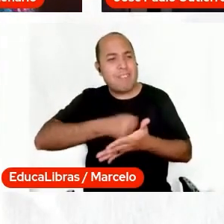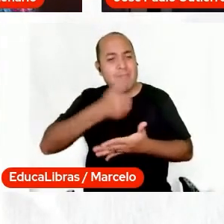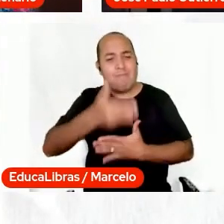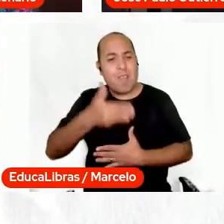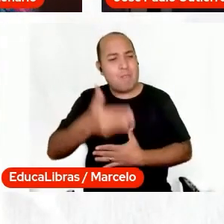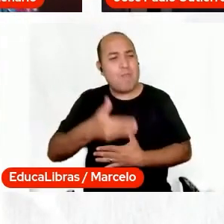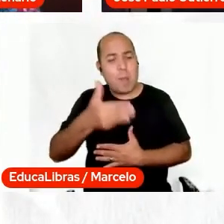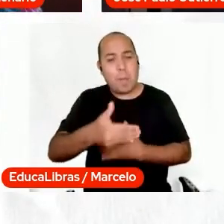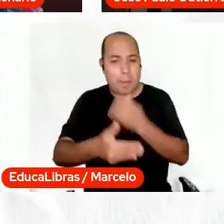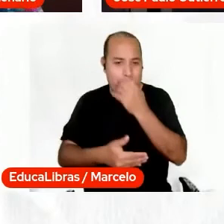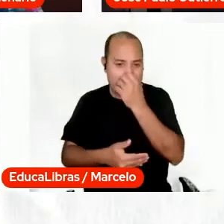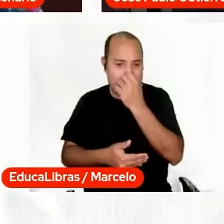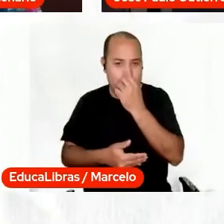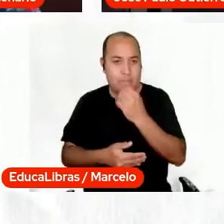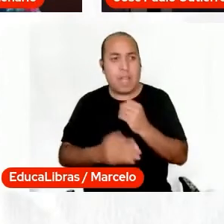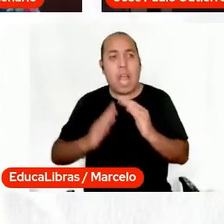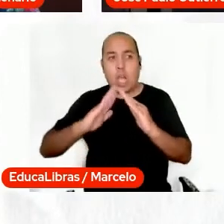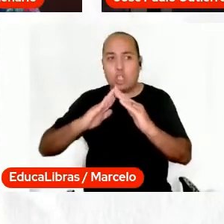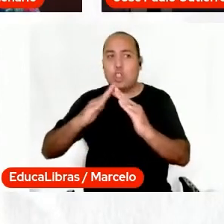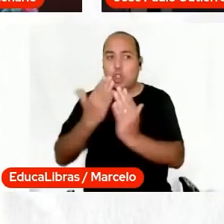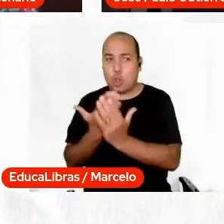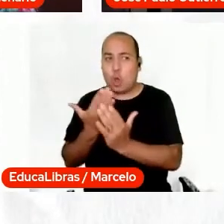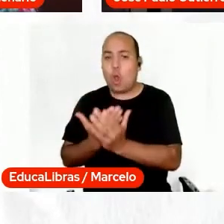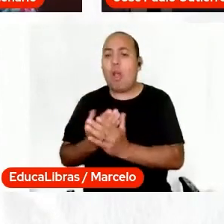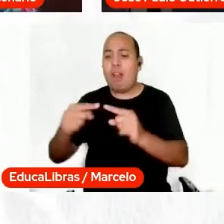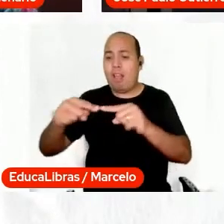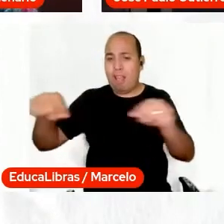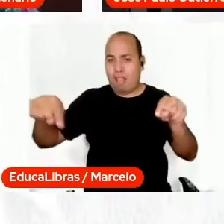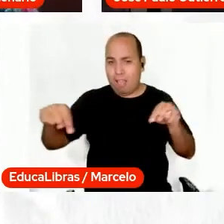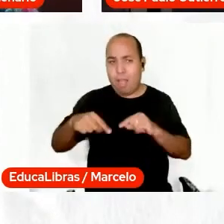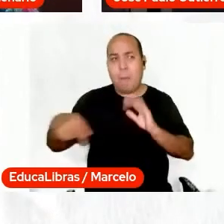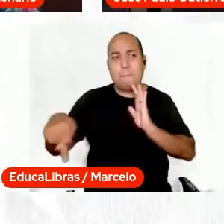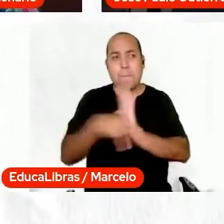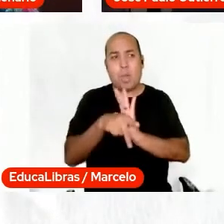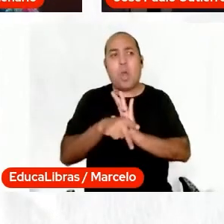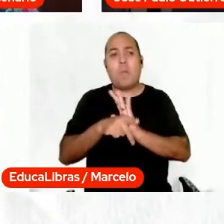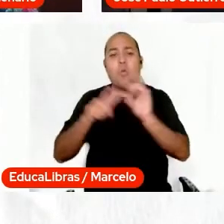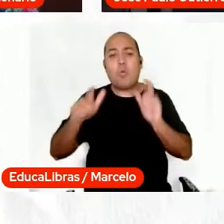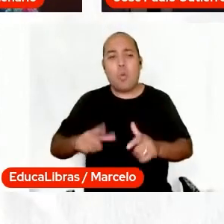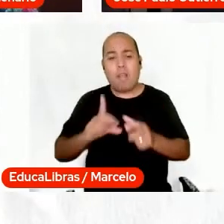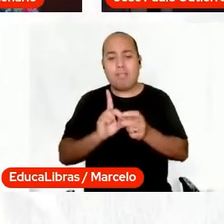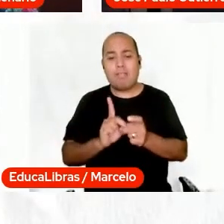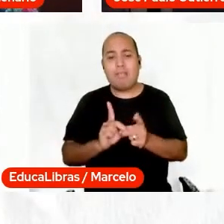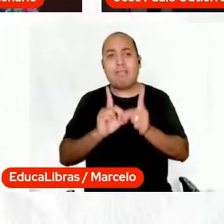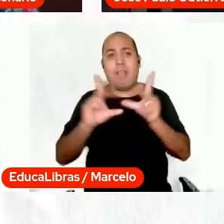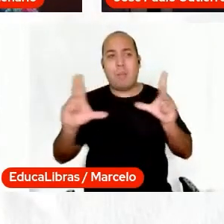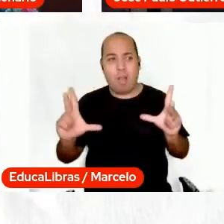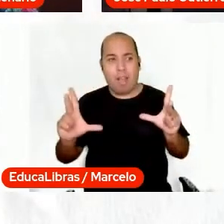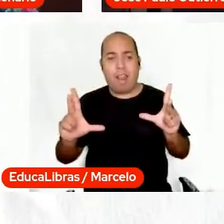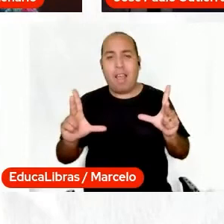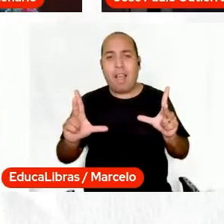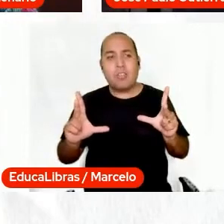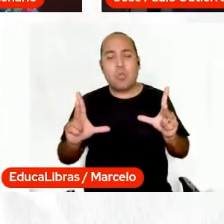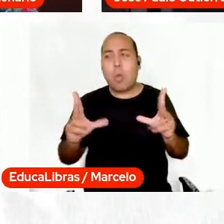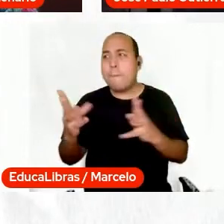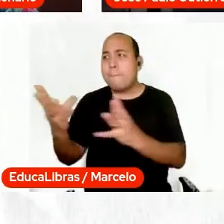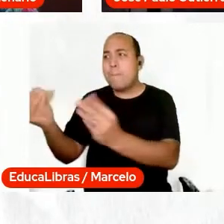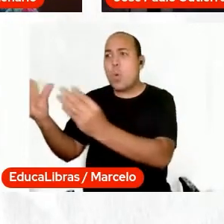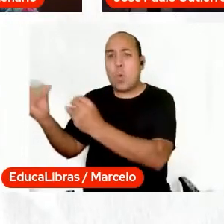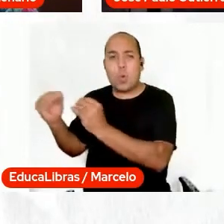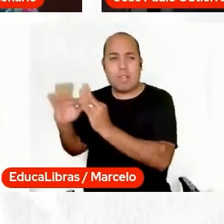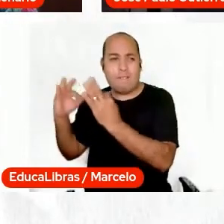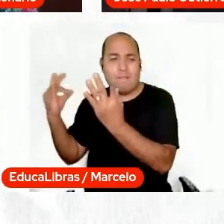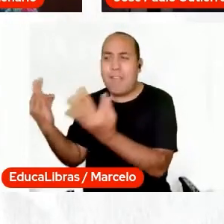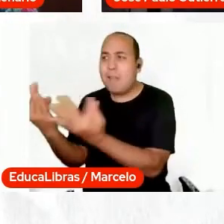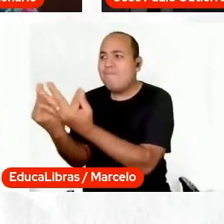porque a escola é esse espaço, é esse espaço democrático, é a única luz para muitas famílias, para muitos dos nossos